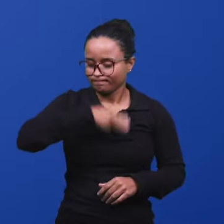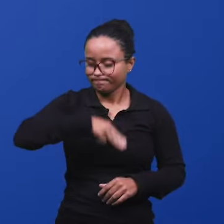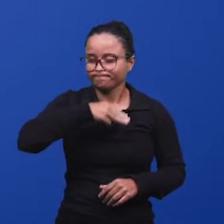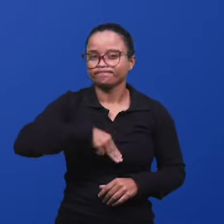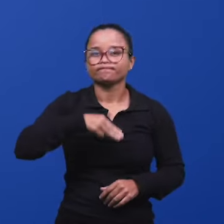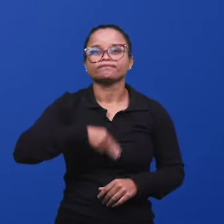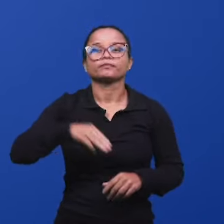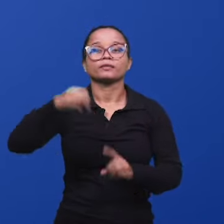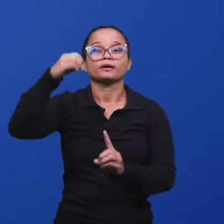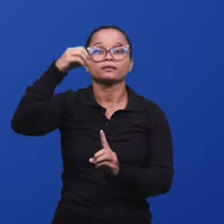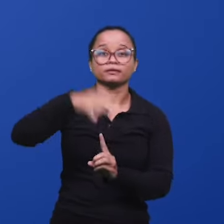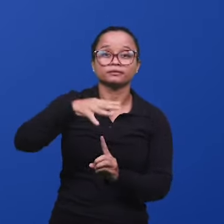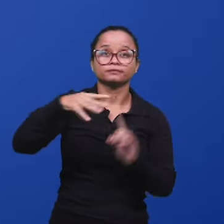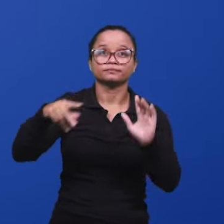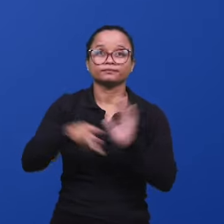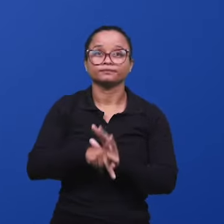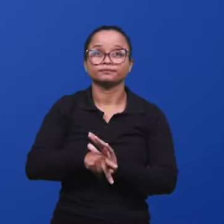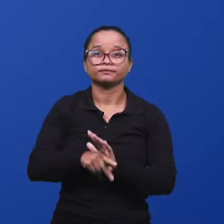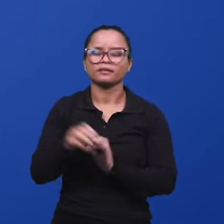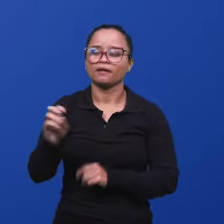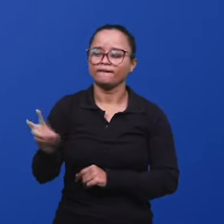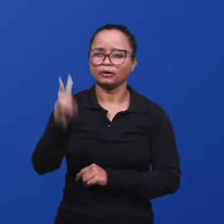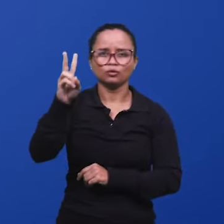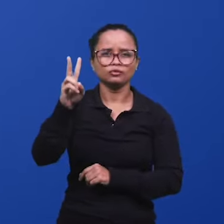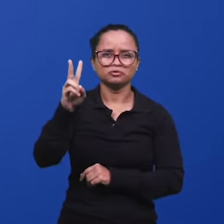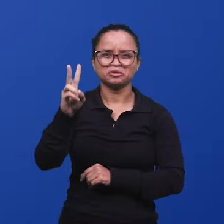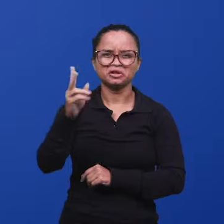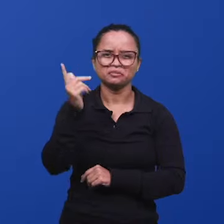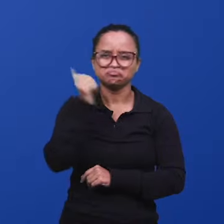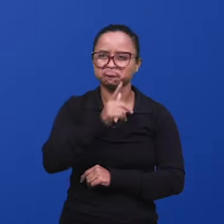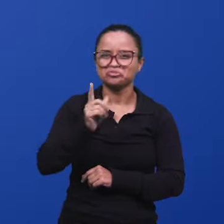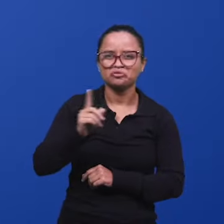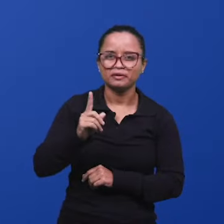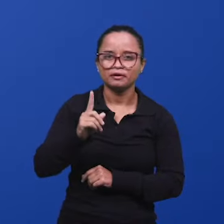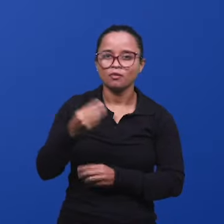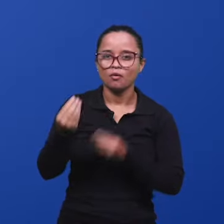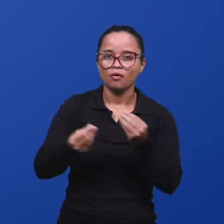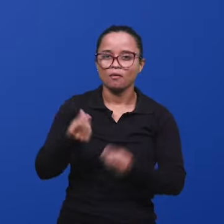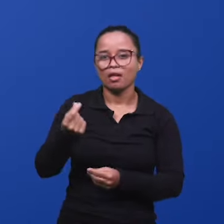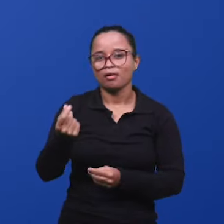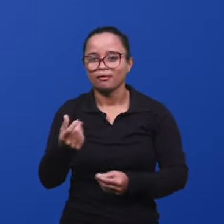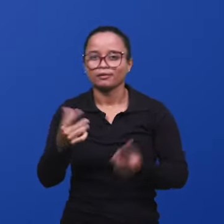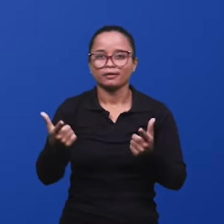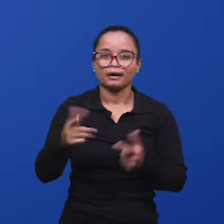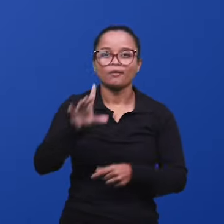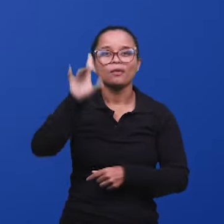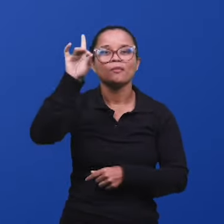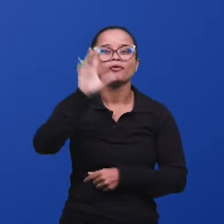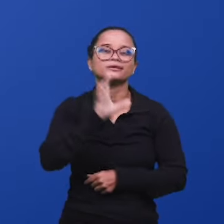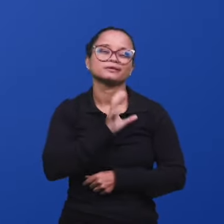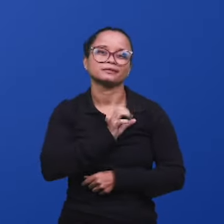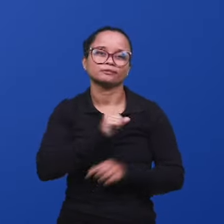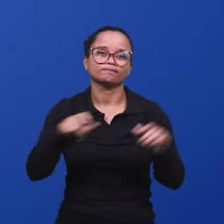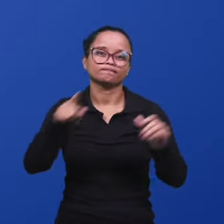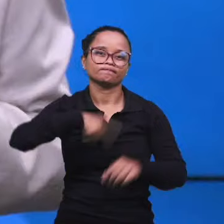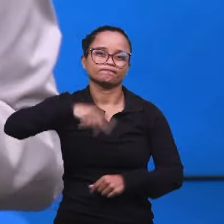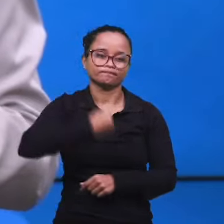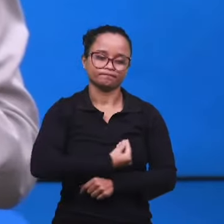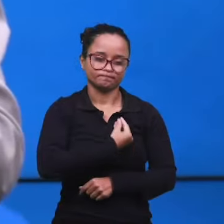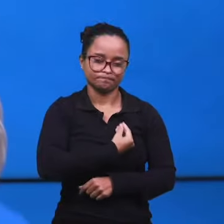misericórdia, da sua graça, este valor imensurável, que é o amor de Deus para conosco. A todos, a paz do senhor.